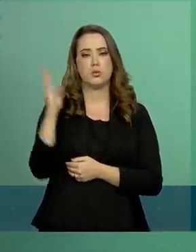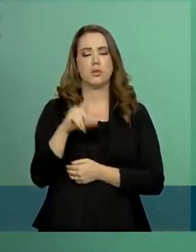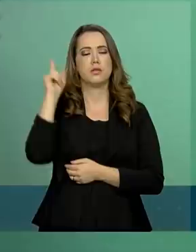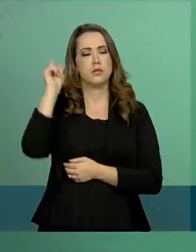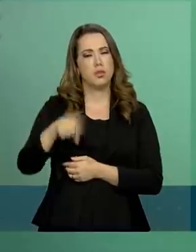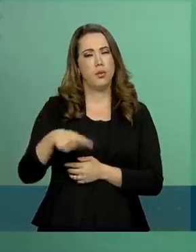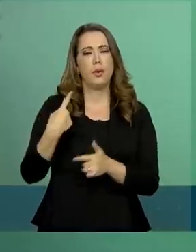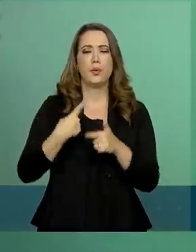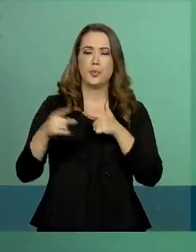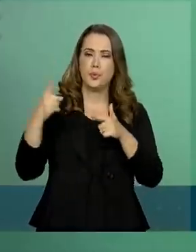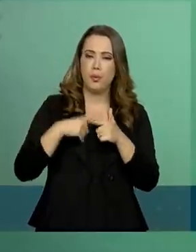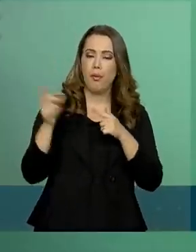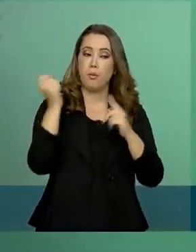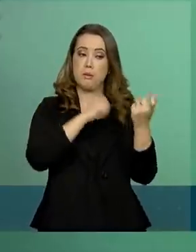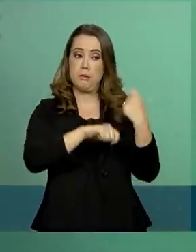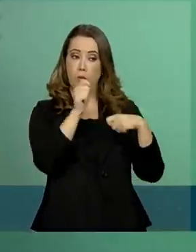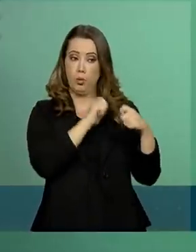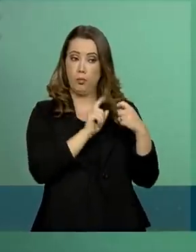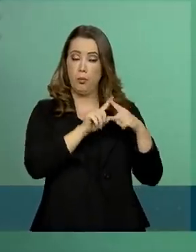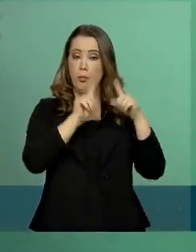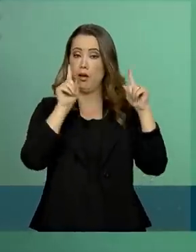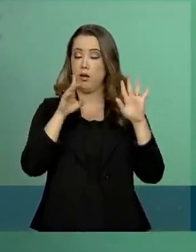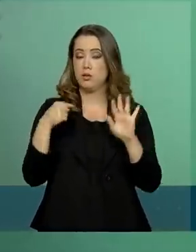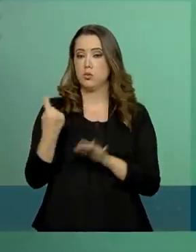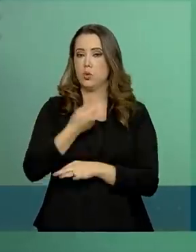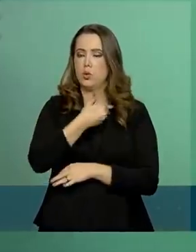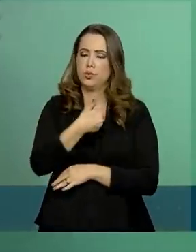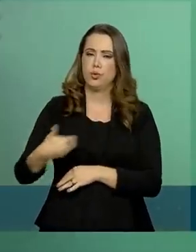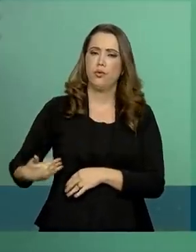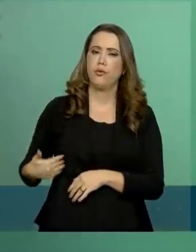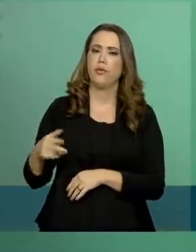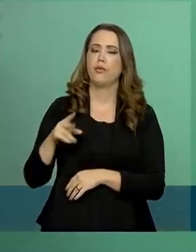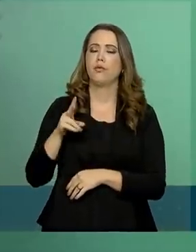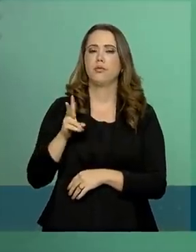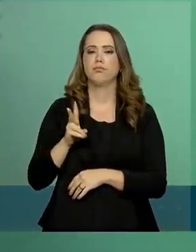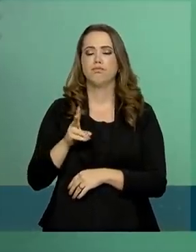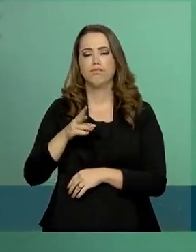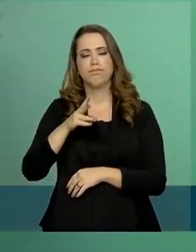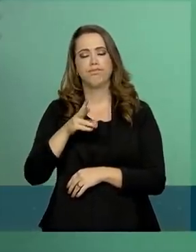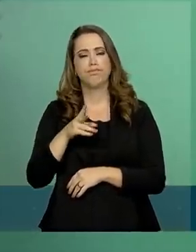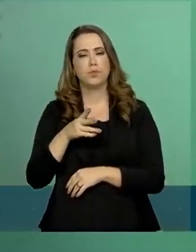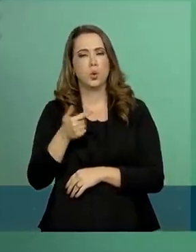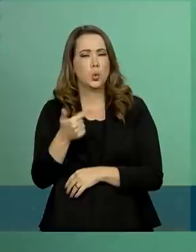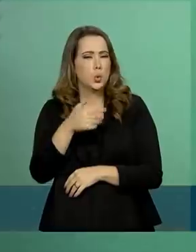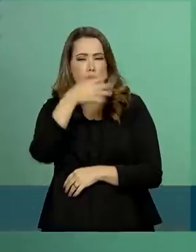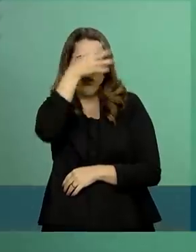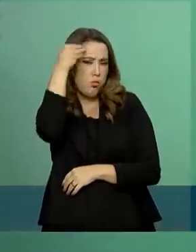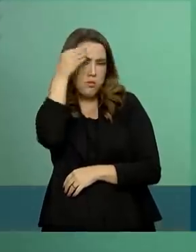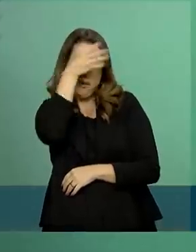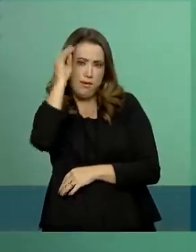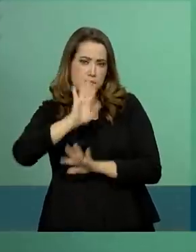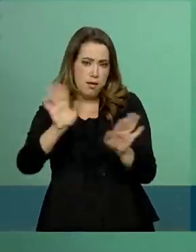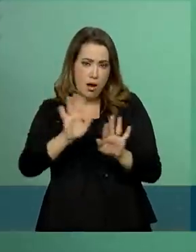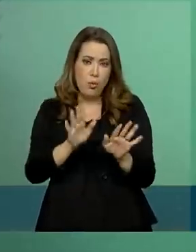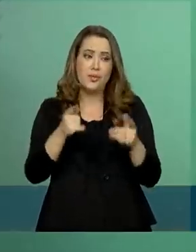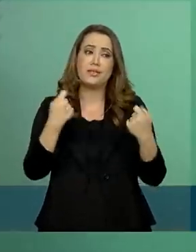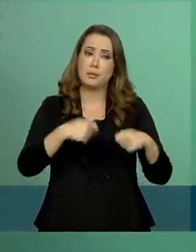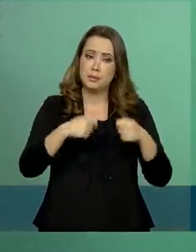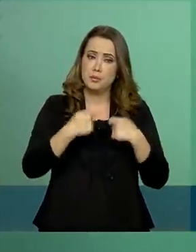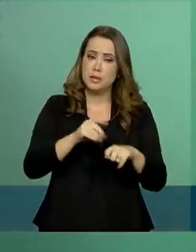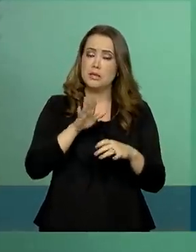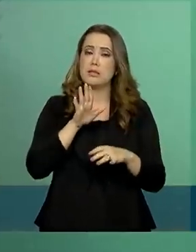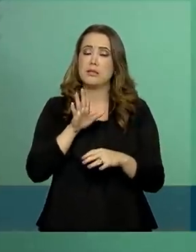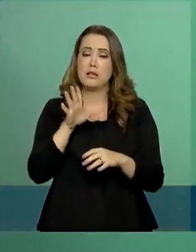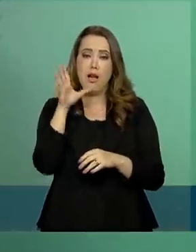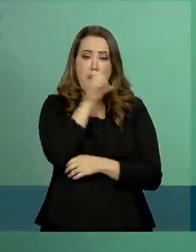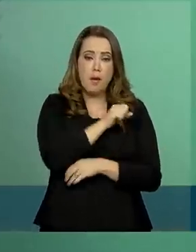questões econômicas, o nosso governo não está esquecendo que o país tem urgência também na área da